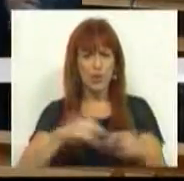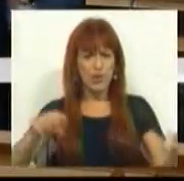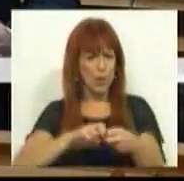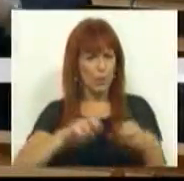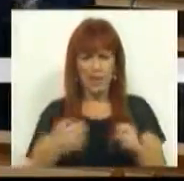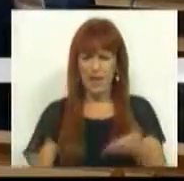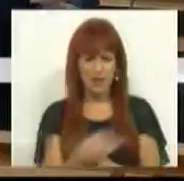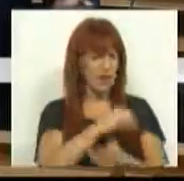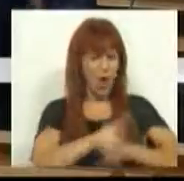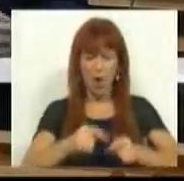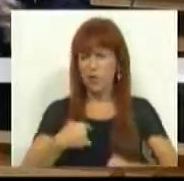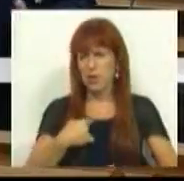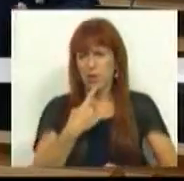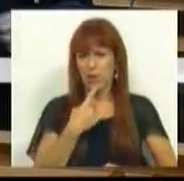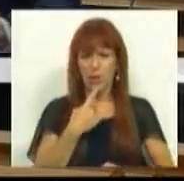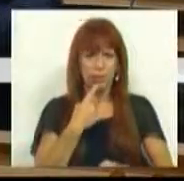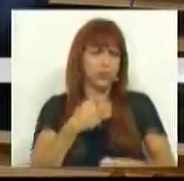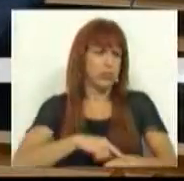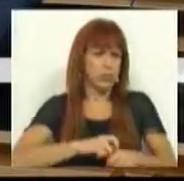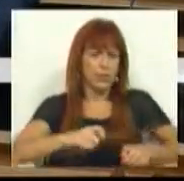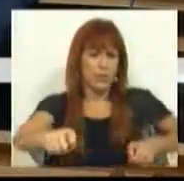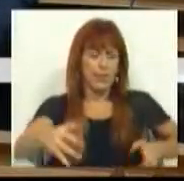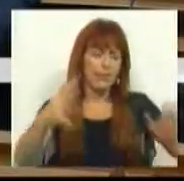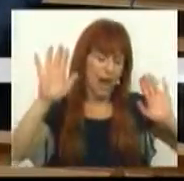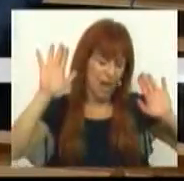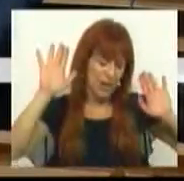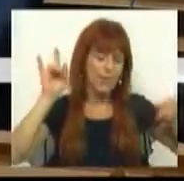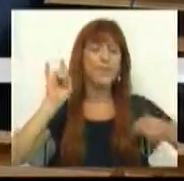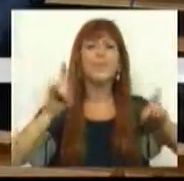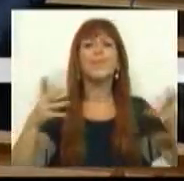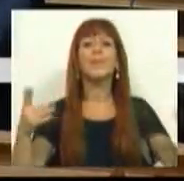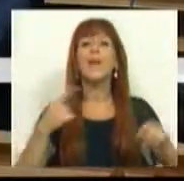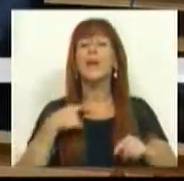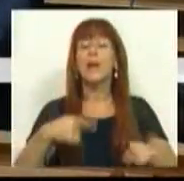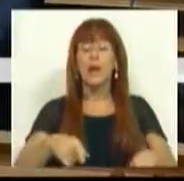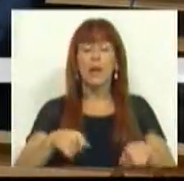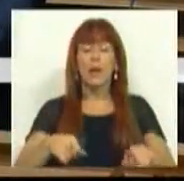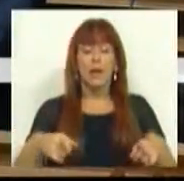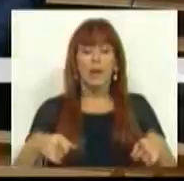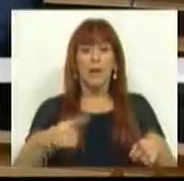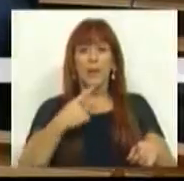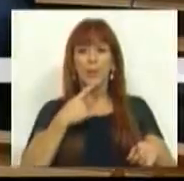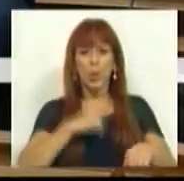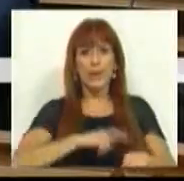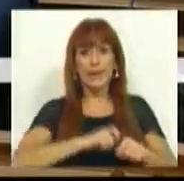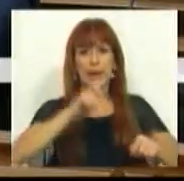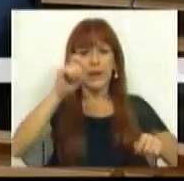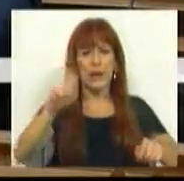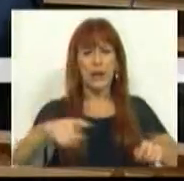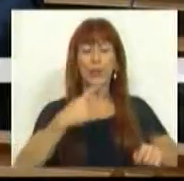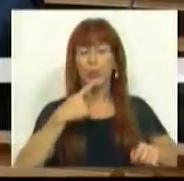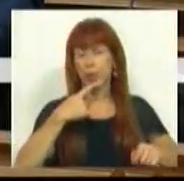inventário, convenhamos, é manifestamente muito tempo. Mas vamos então àquilo que interessa, é manifestamente muito tempo.